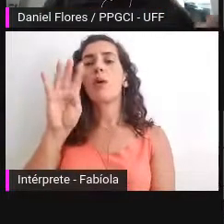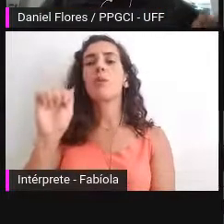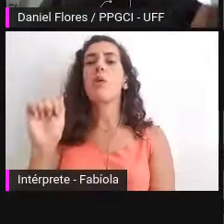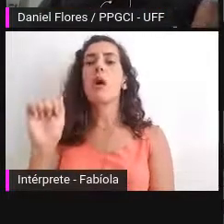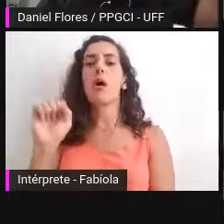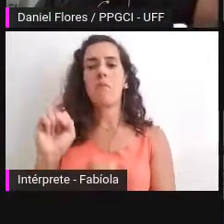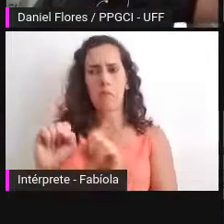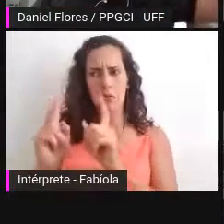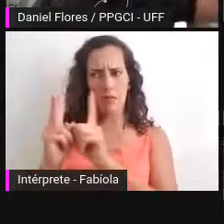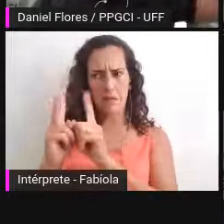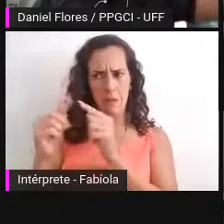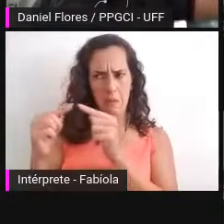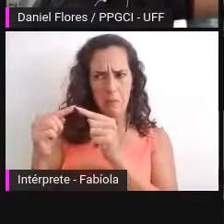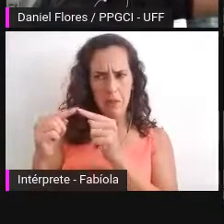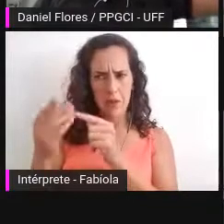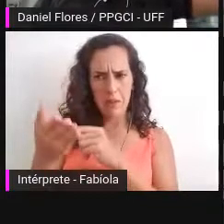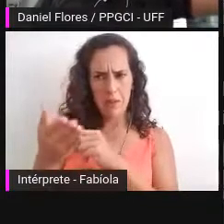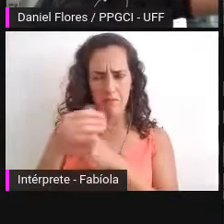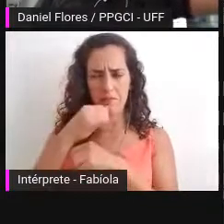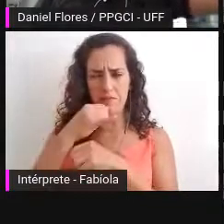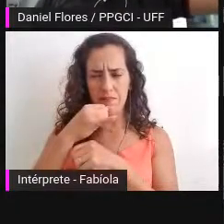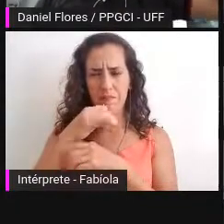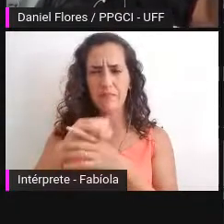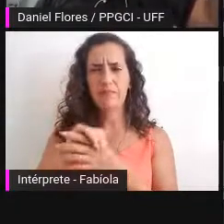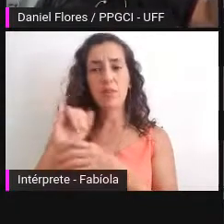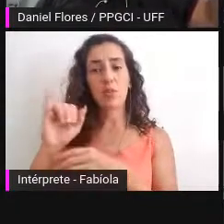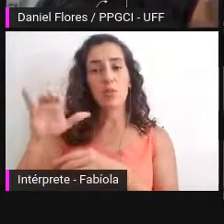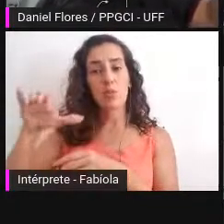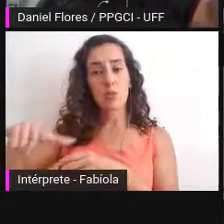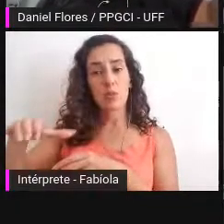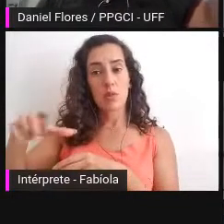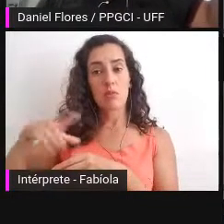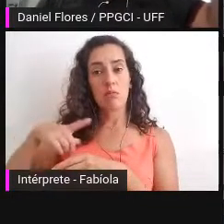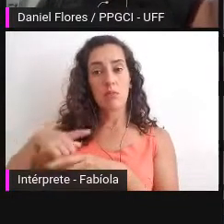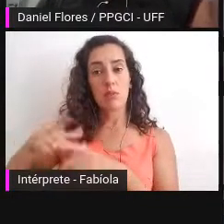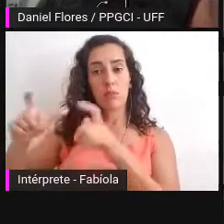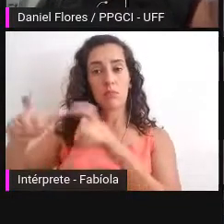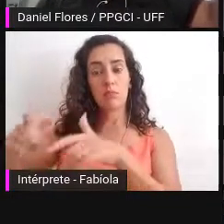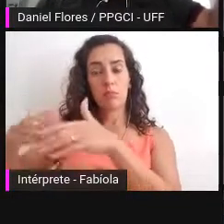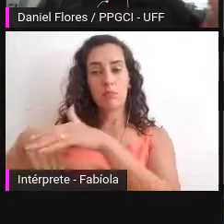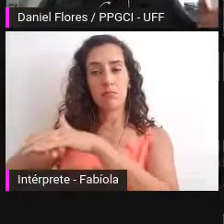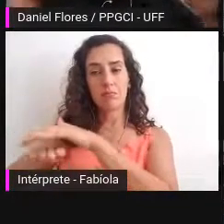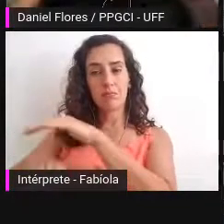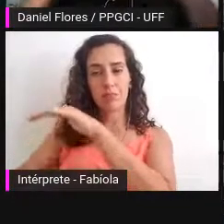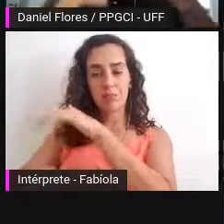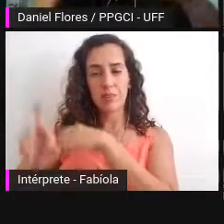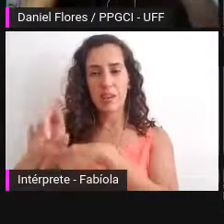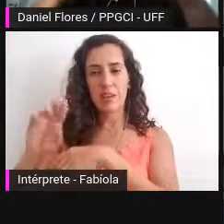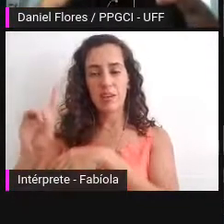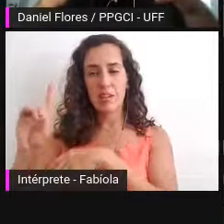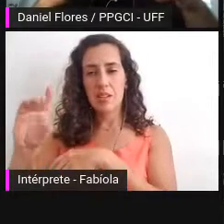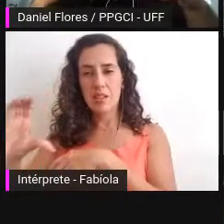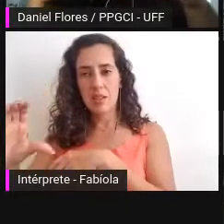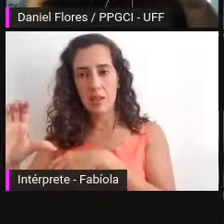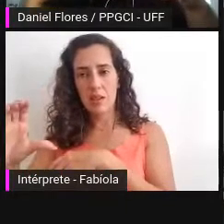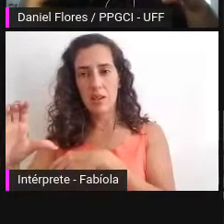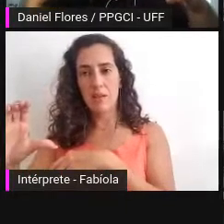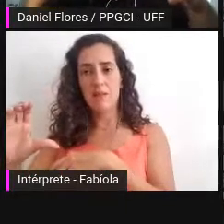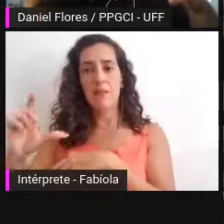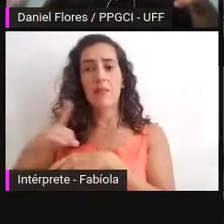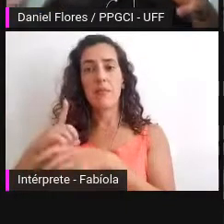nessa situação a instituição arquivística o repositório o RDC encapsula